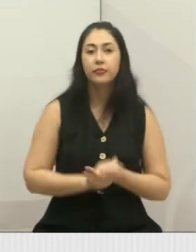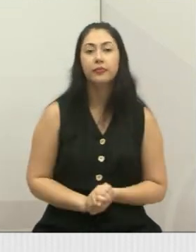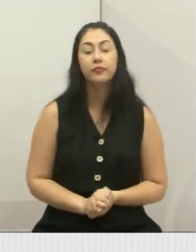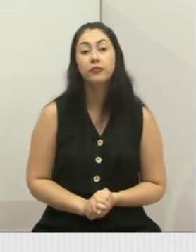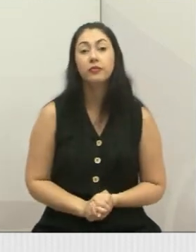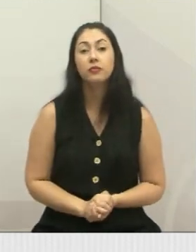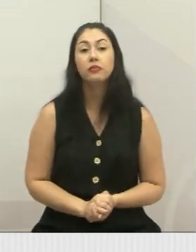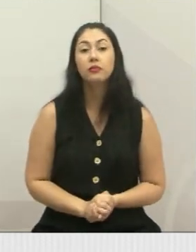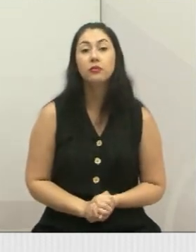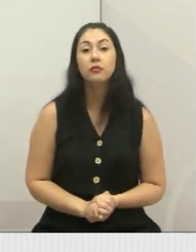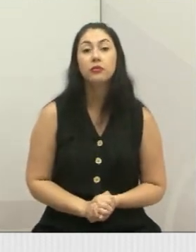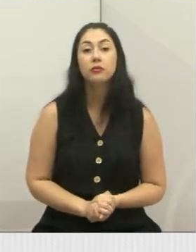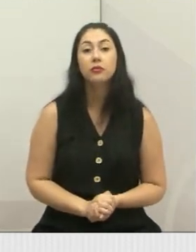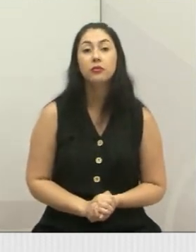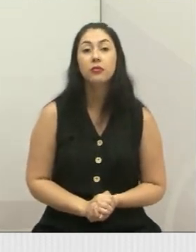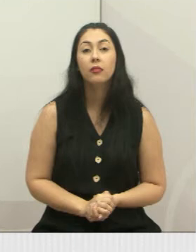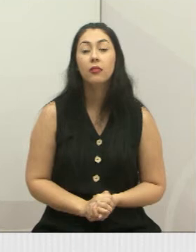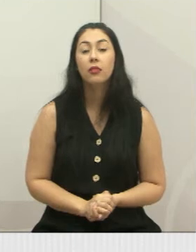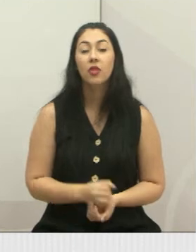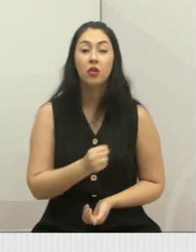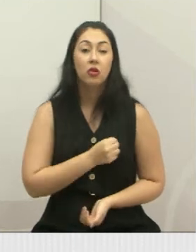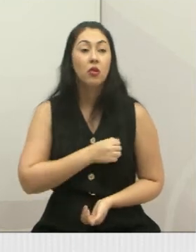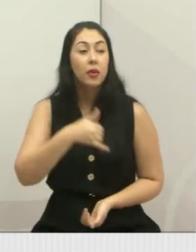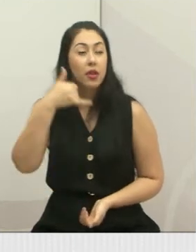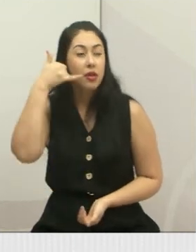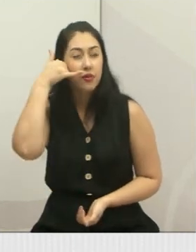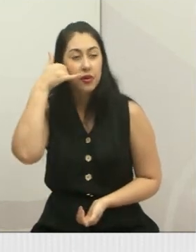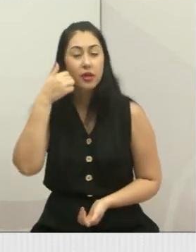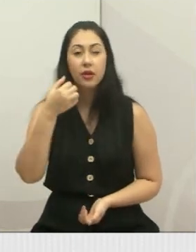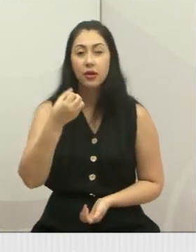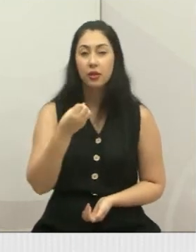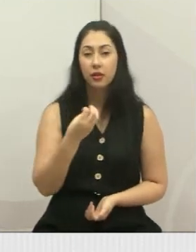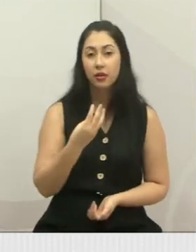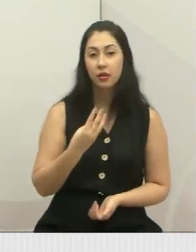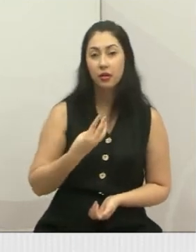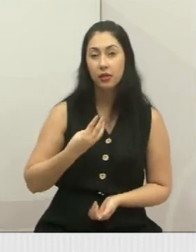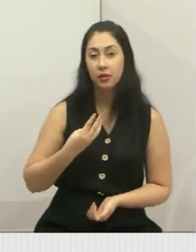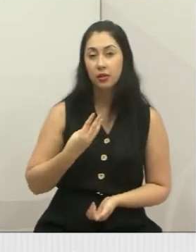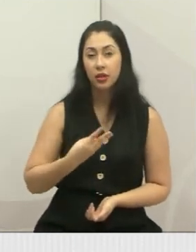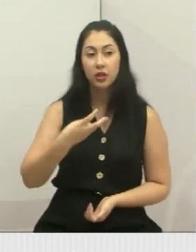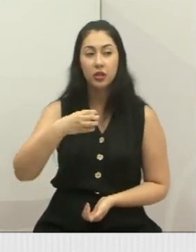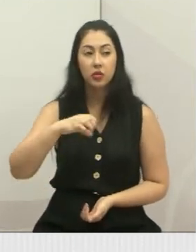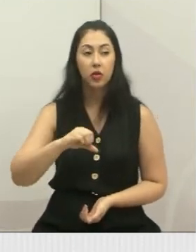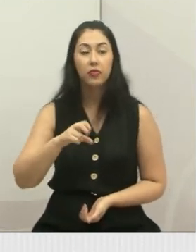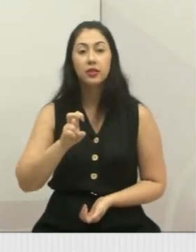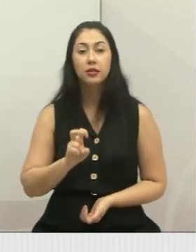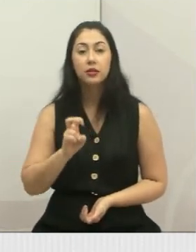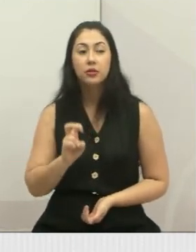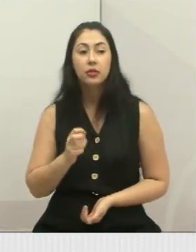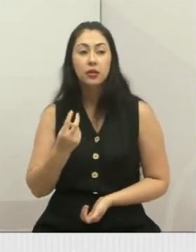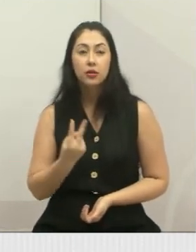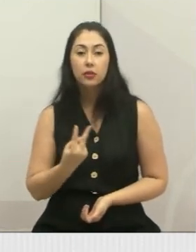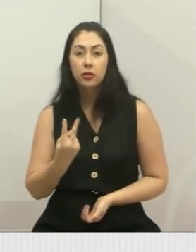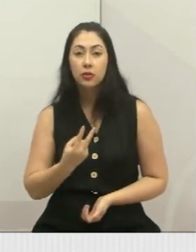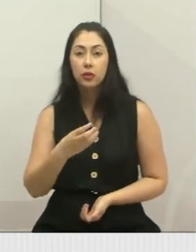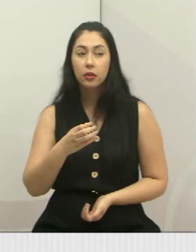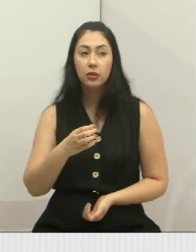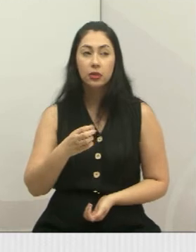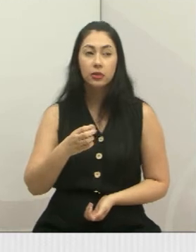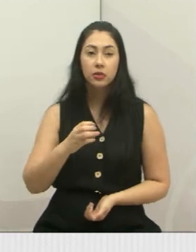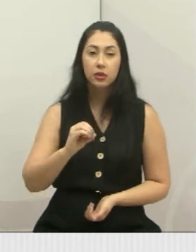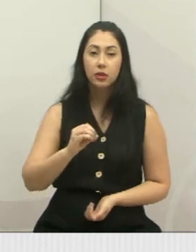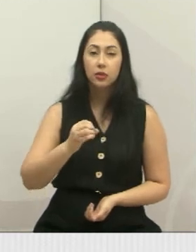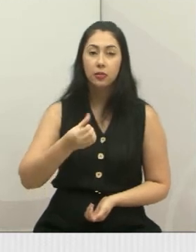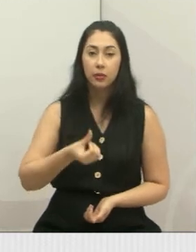O meu telefone, o telefone do gabinete é 3955-22